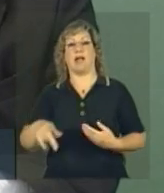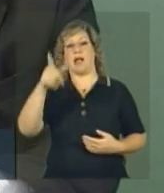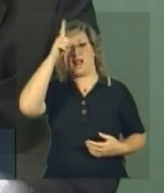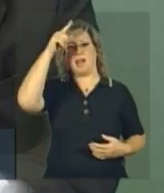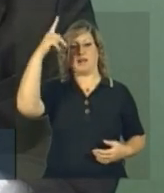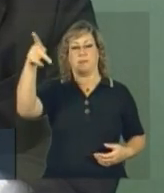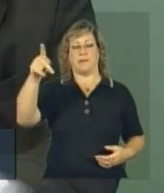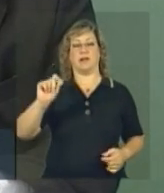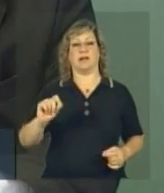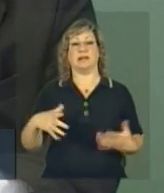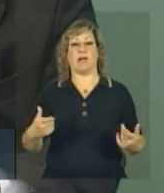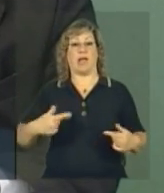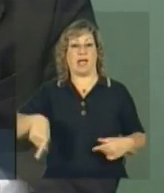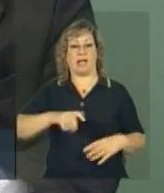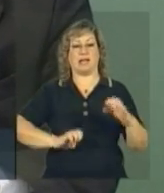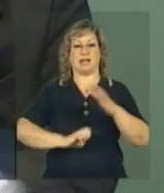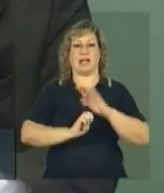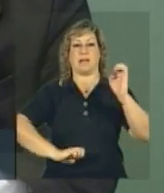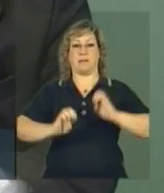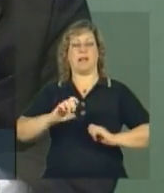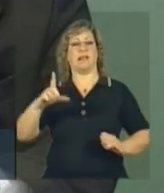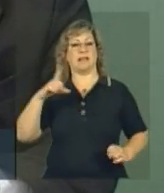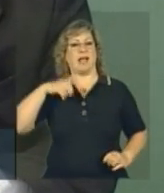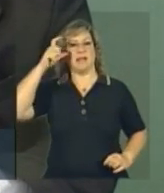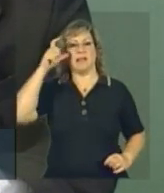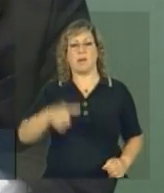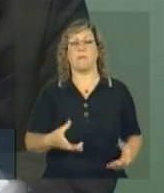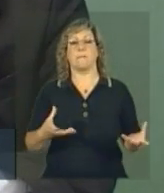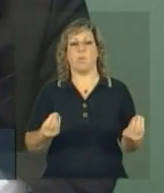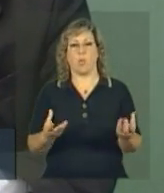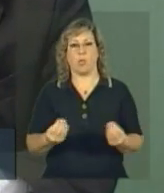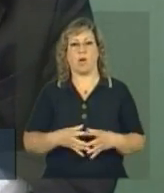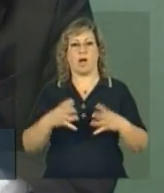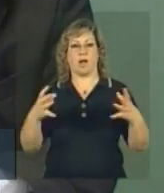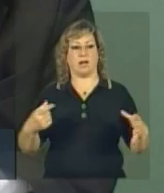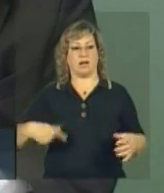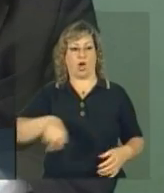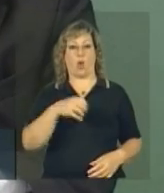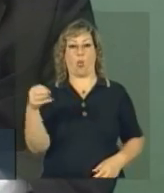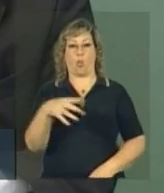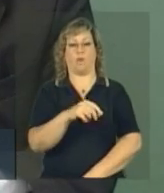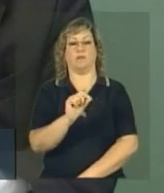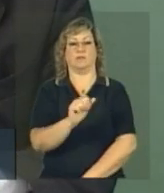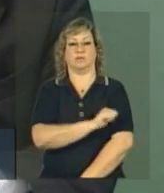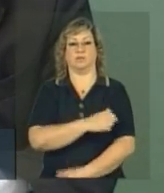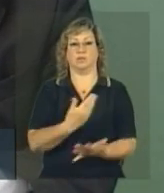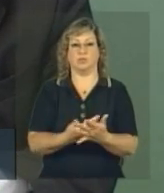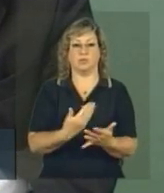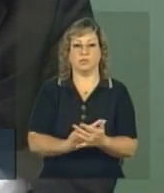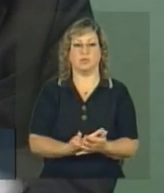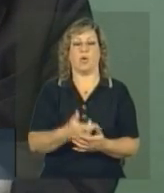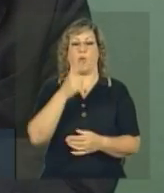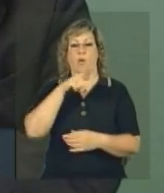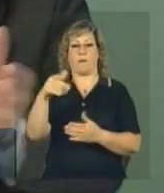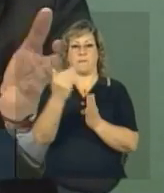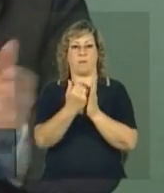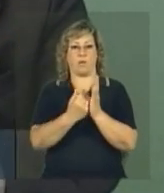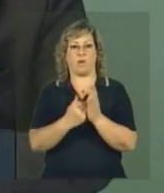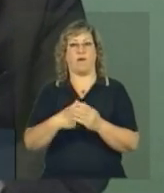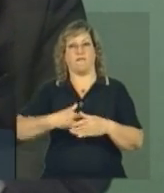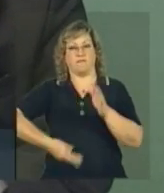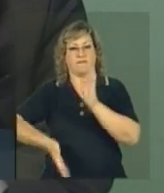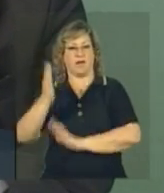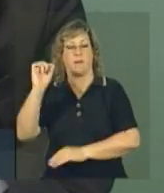Então, essas empresas têm um interesse muito grande que esses nossos estudantes passem por programas deles, porque quando eles voltam